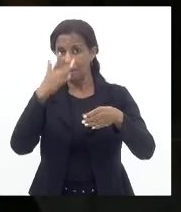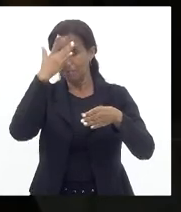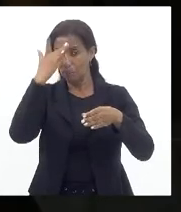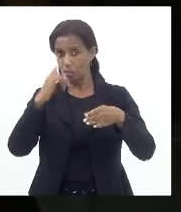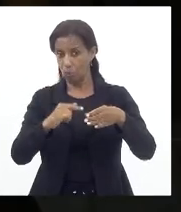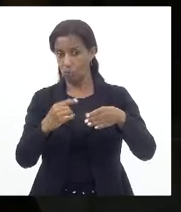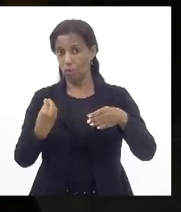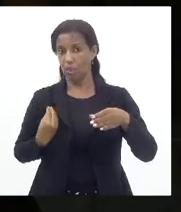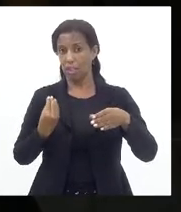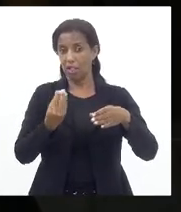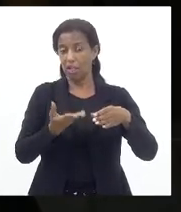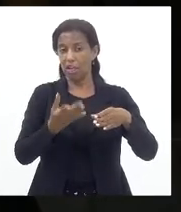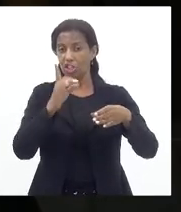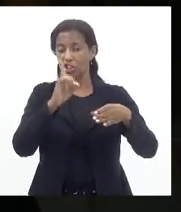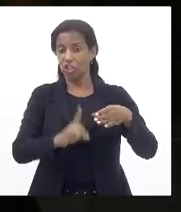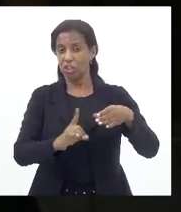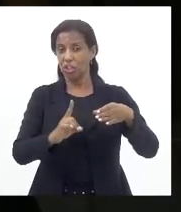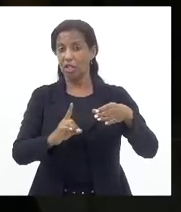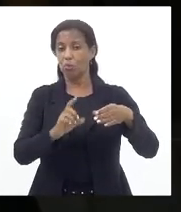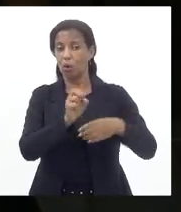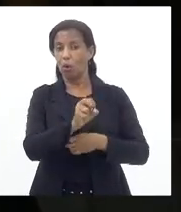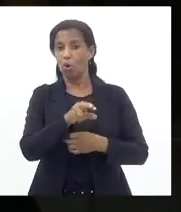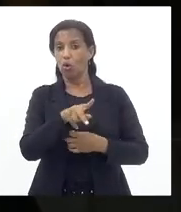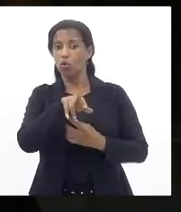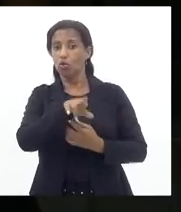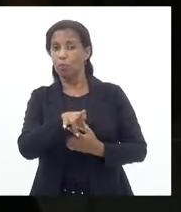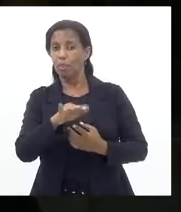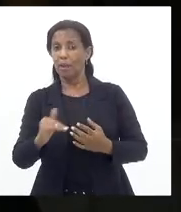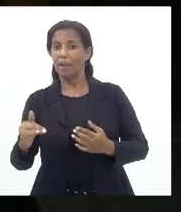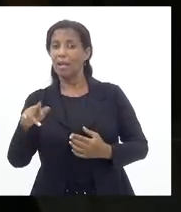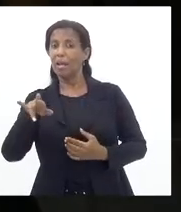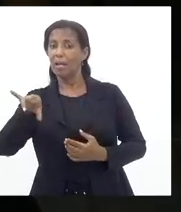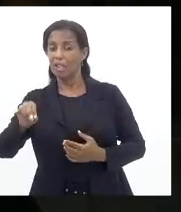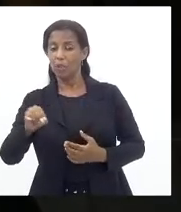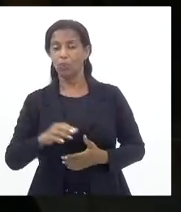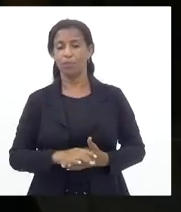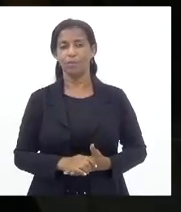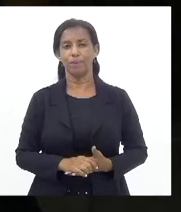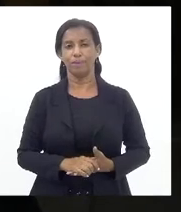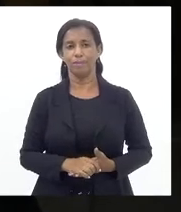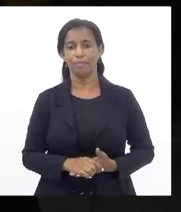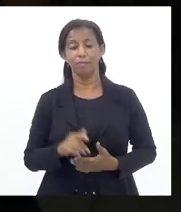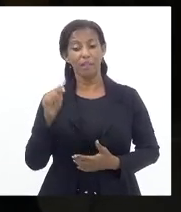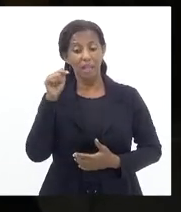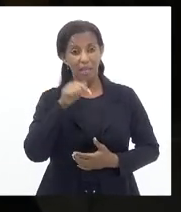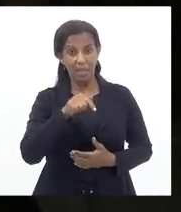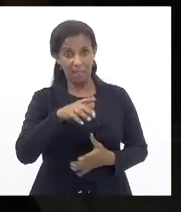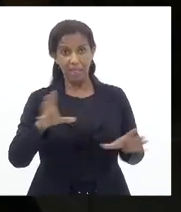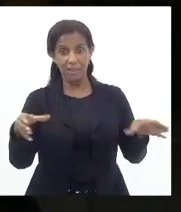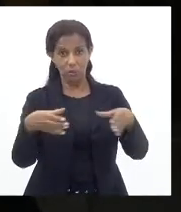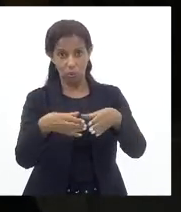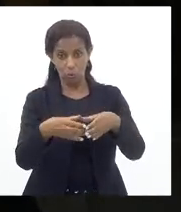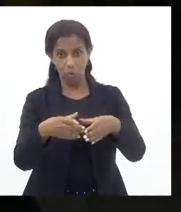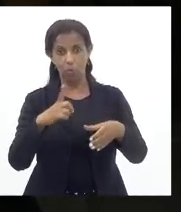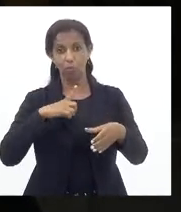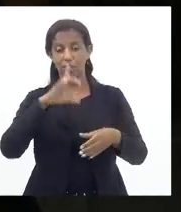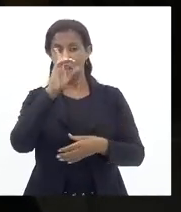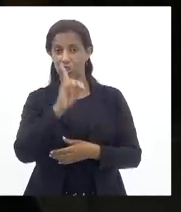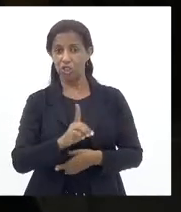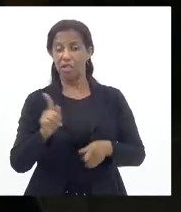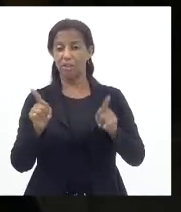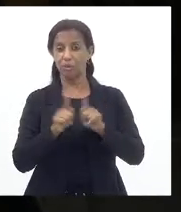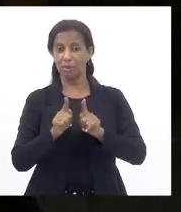Supera Rio E a esses Caberá também Um Vale Gás